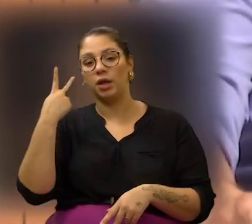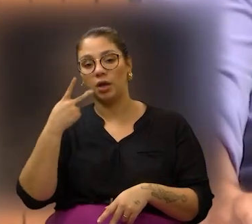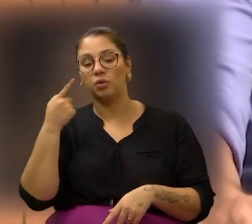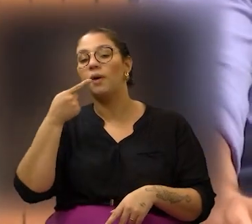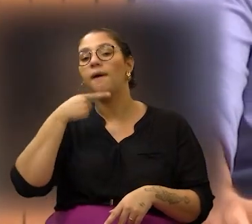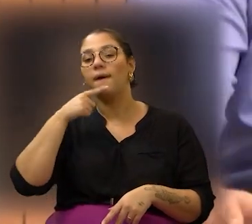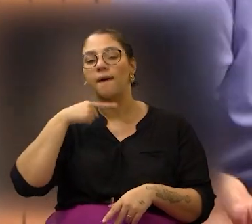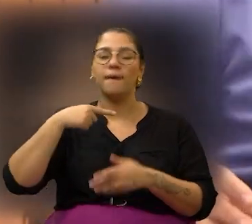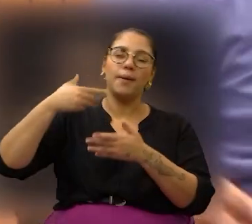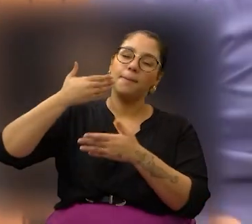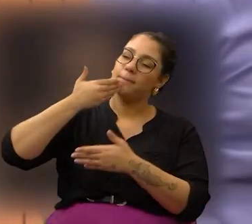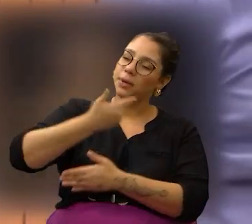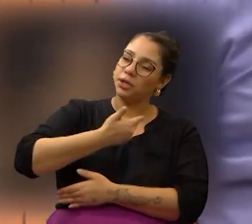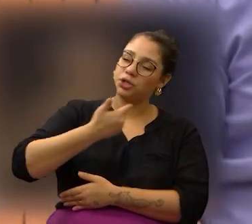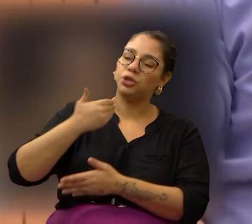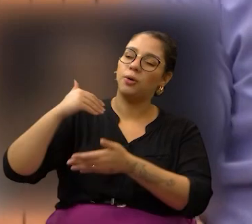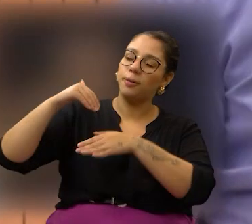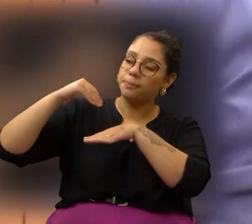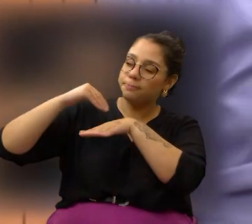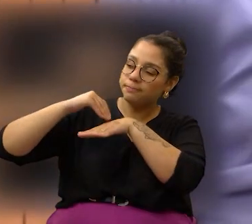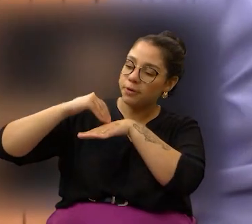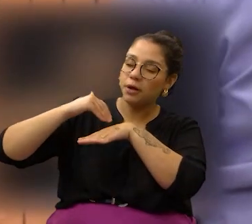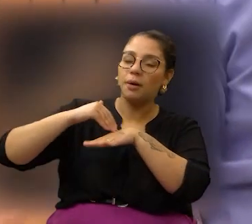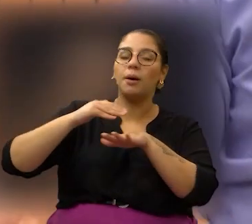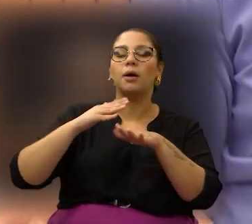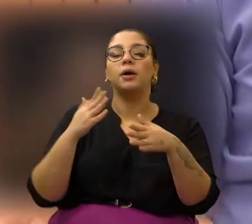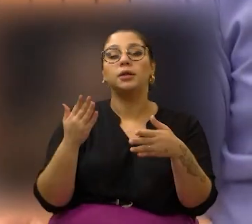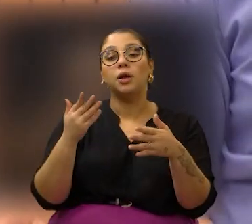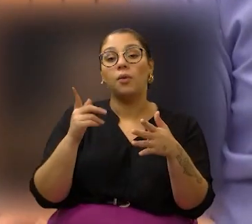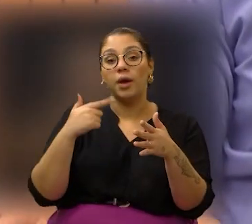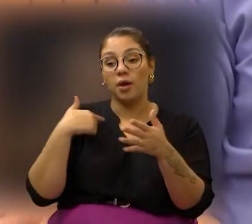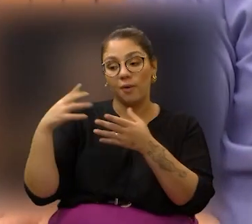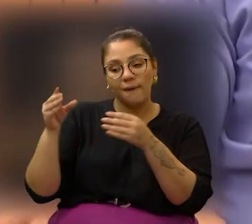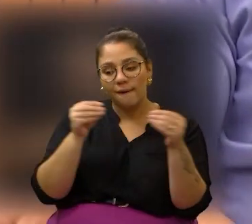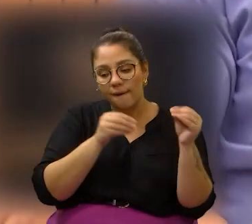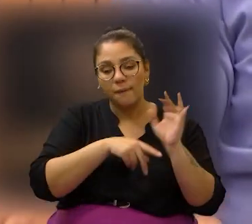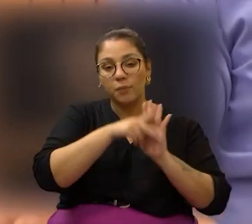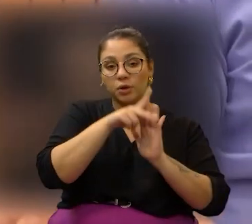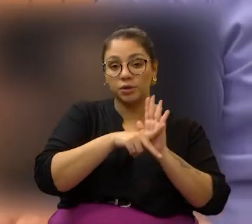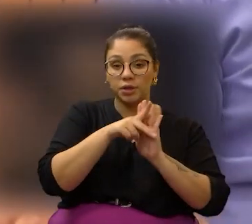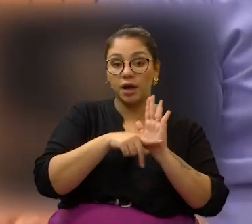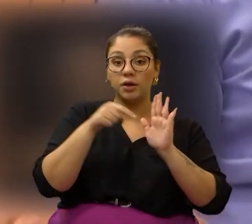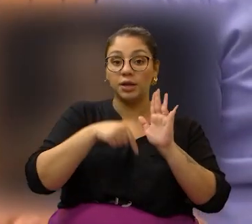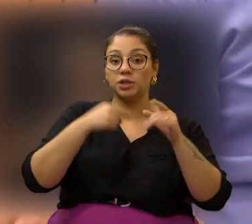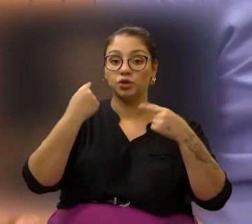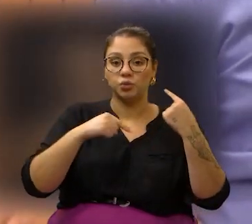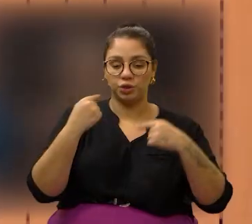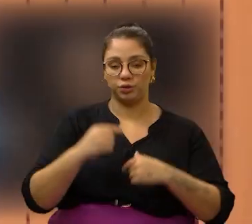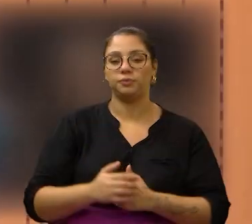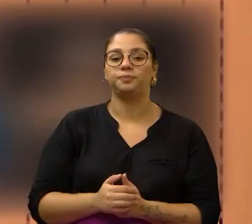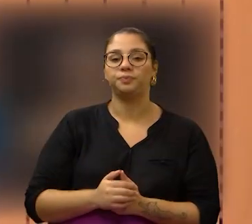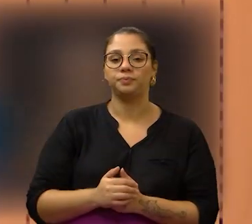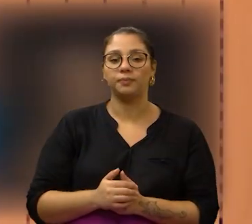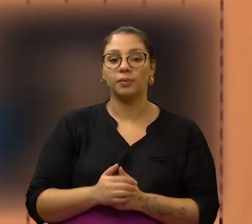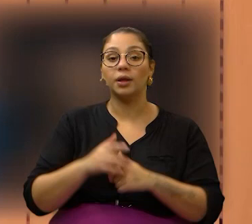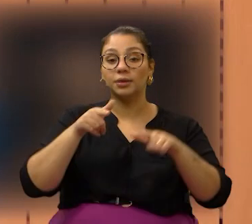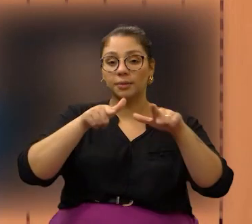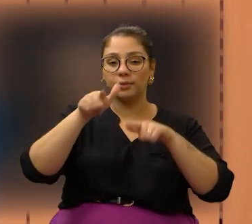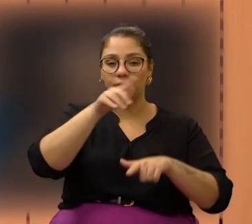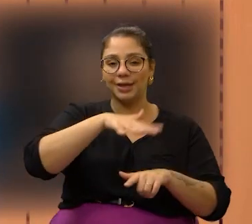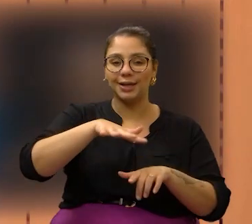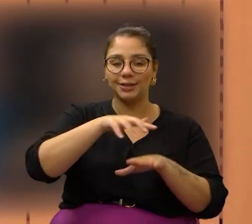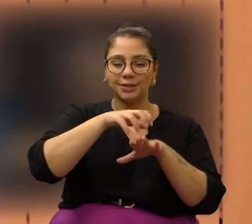Magoga aqui me cobrou muito para a gente estar fazendo, puxei esse projeto e trouxe para cá para a gente estar discutindo. Os trabalhadores do